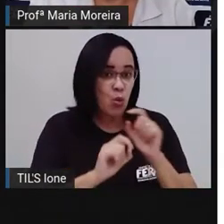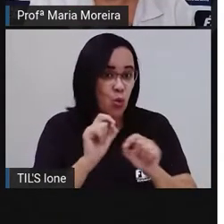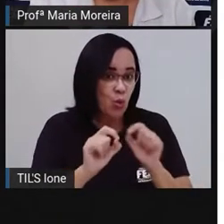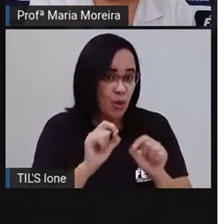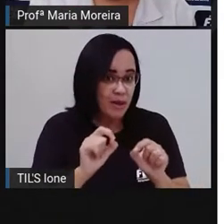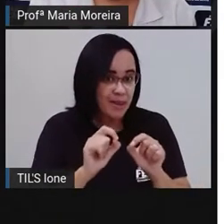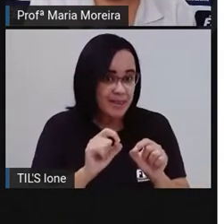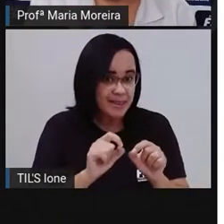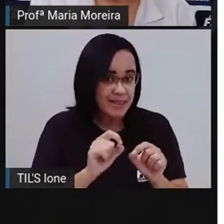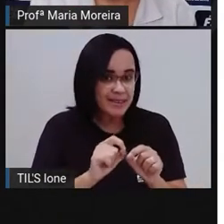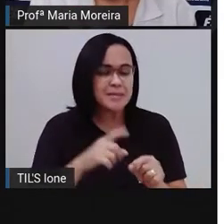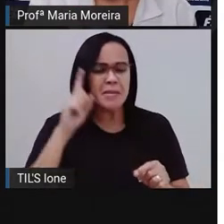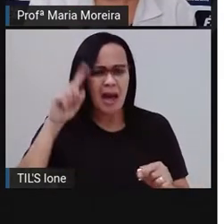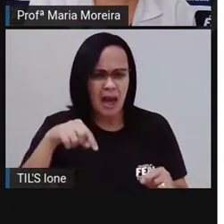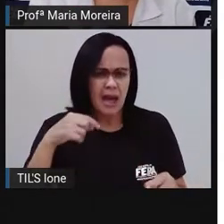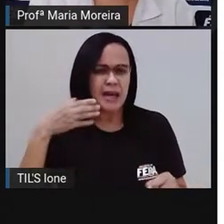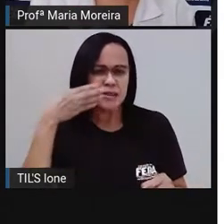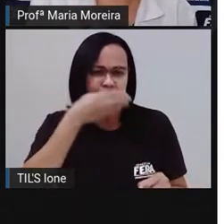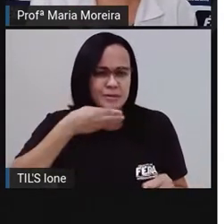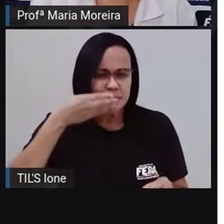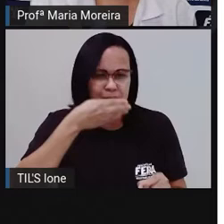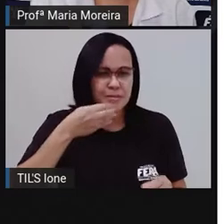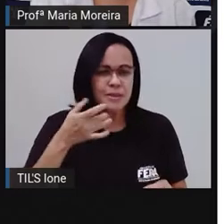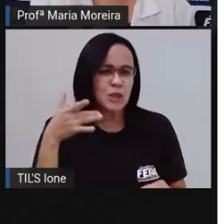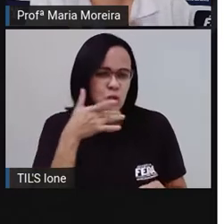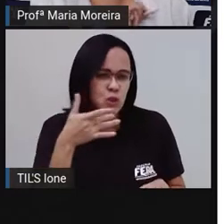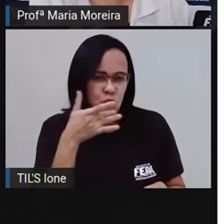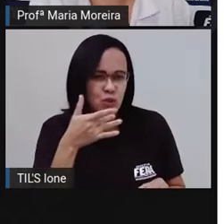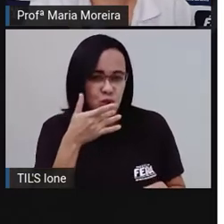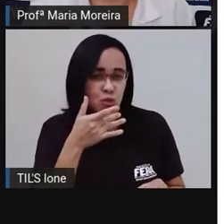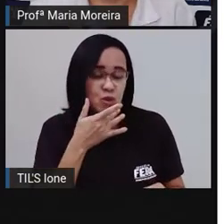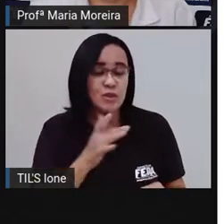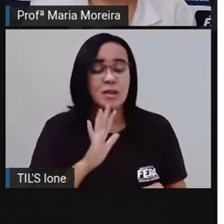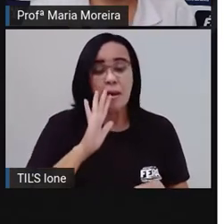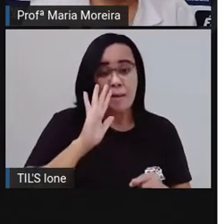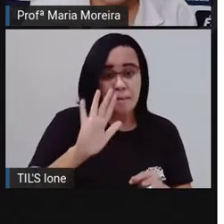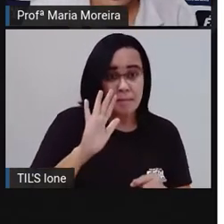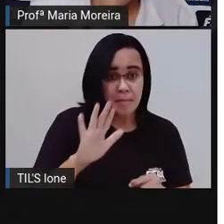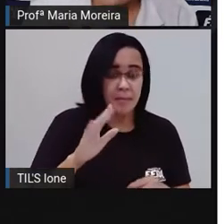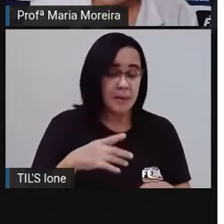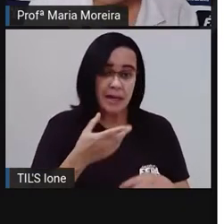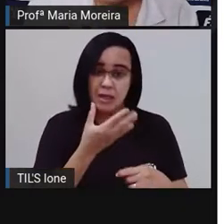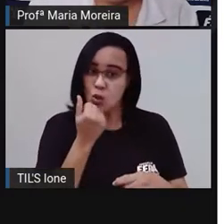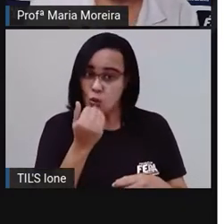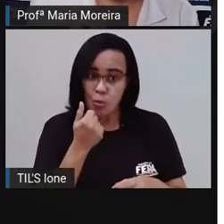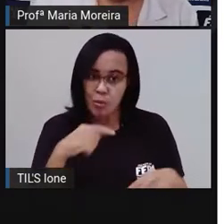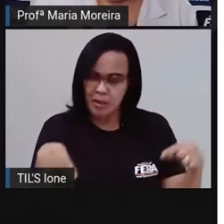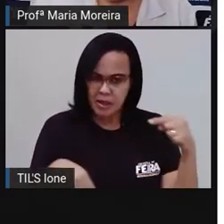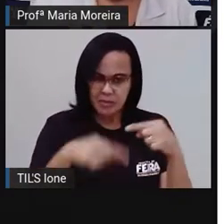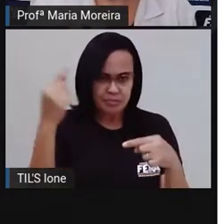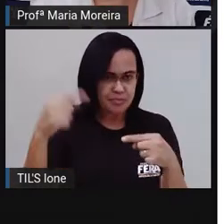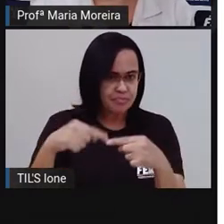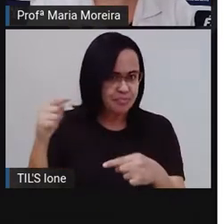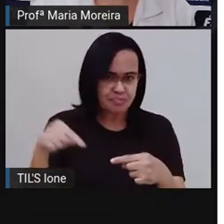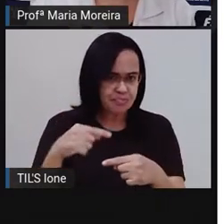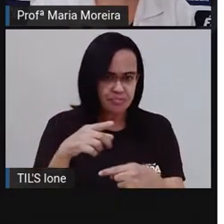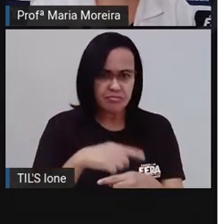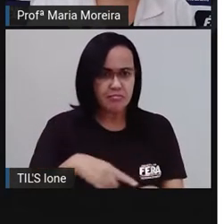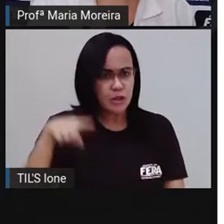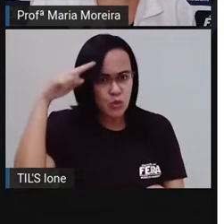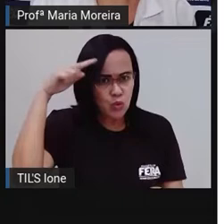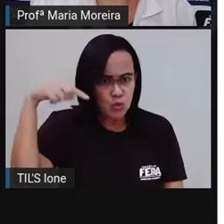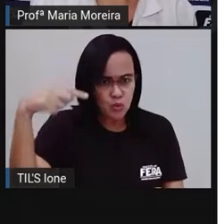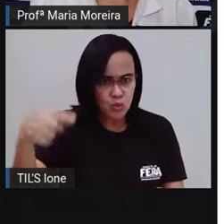Apesar de gostosas, essas comidas não são as mais indicadas para nossos lanches diários.